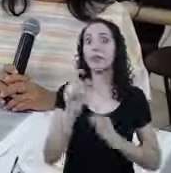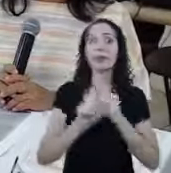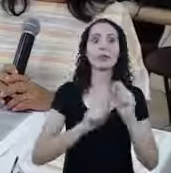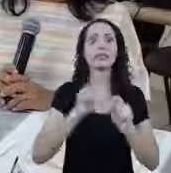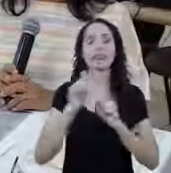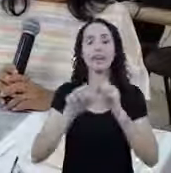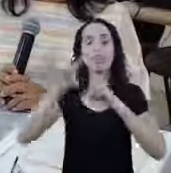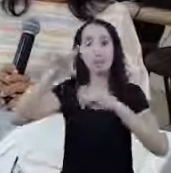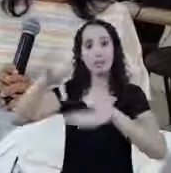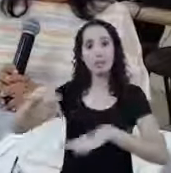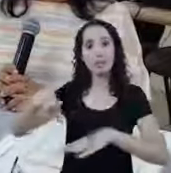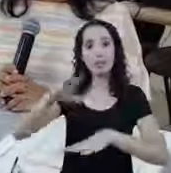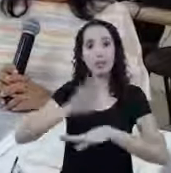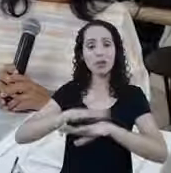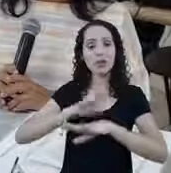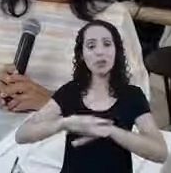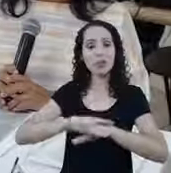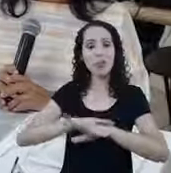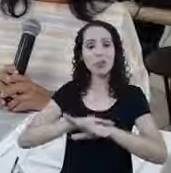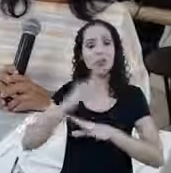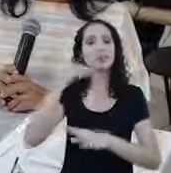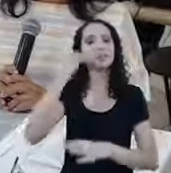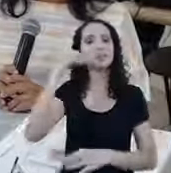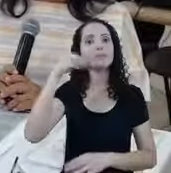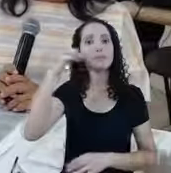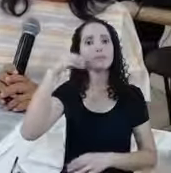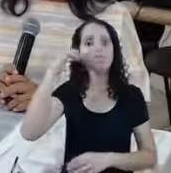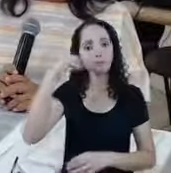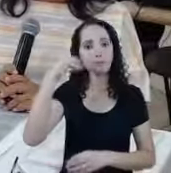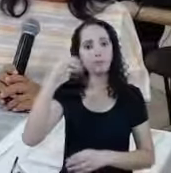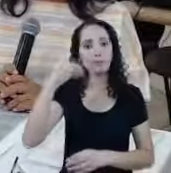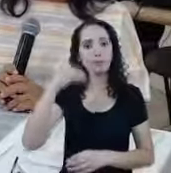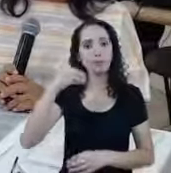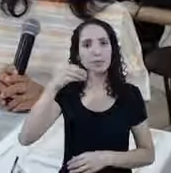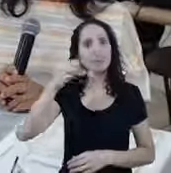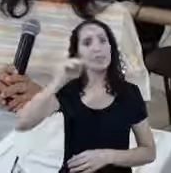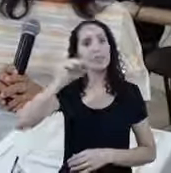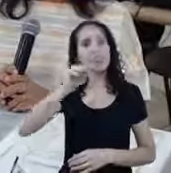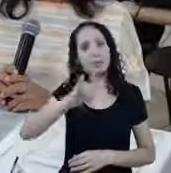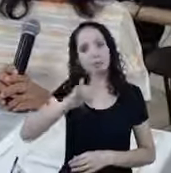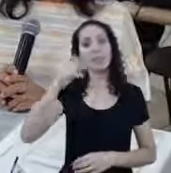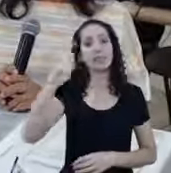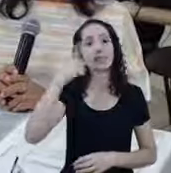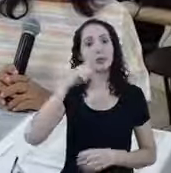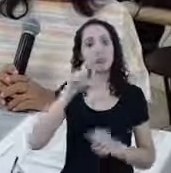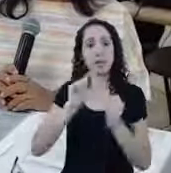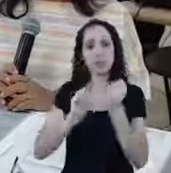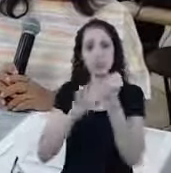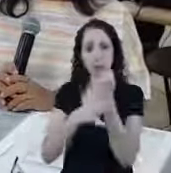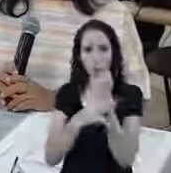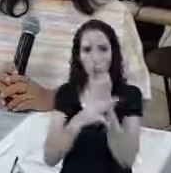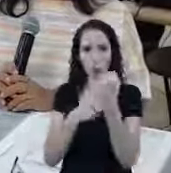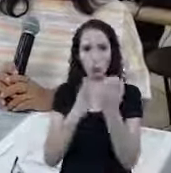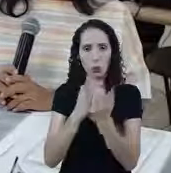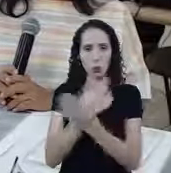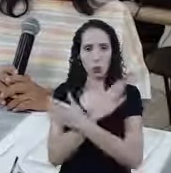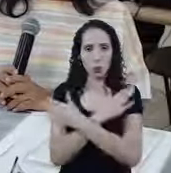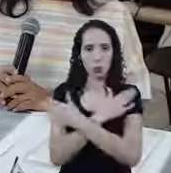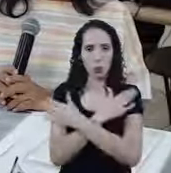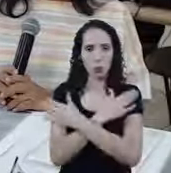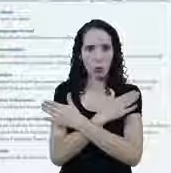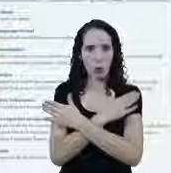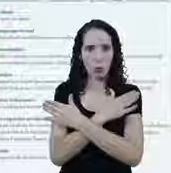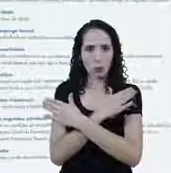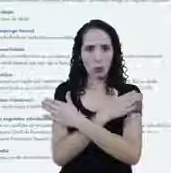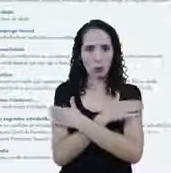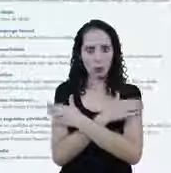O seguro desemprego Não receber Do seguro desemprego Tem direito Se ela receber O auxílio De seguro desemprego Ela está